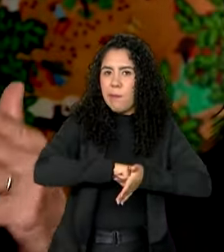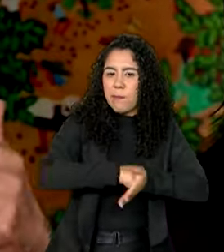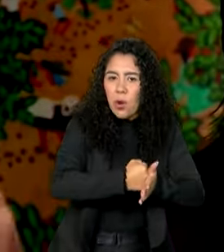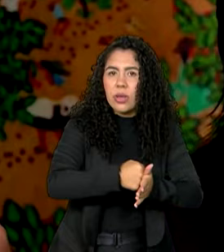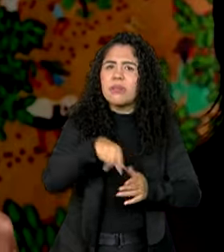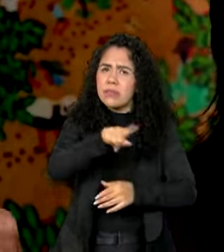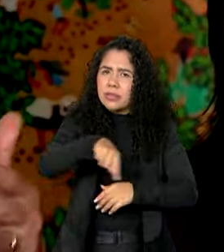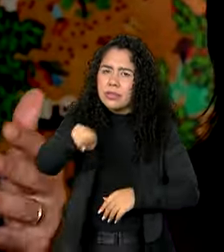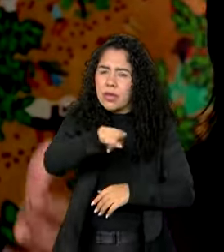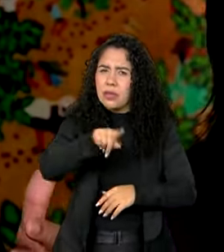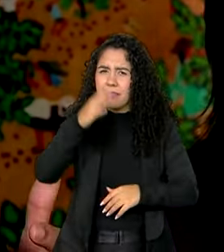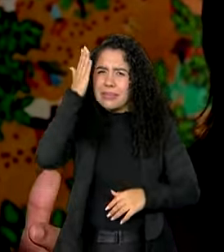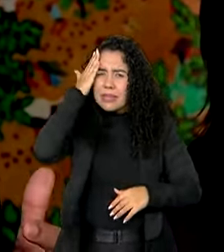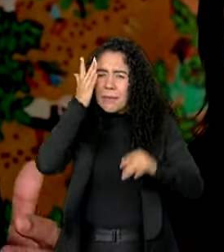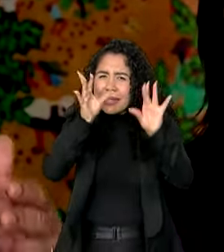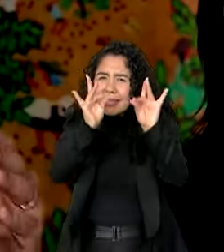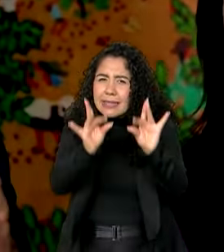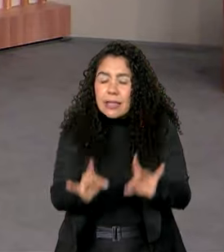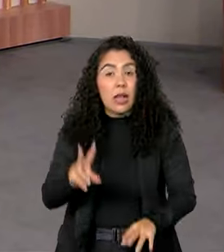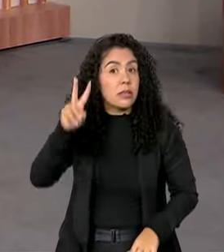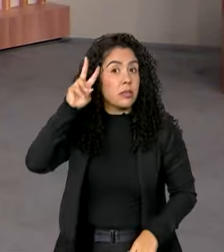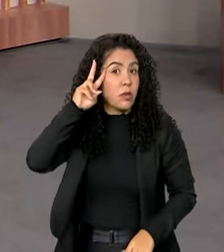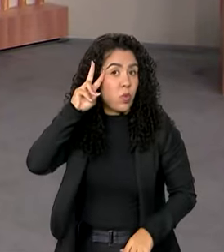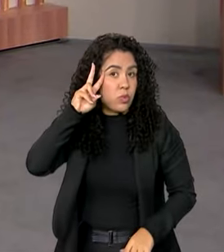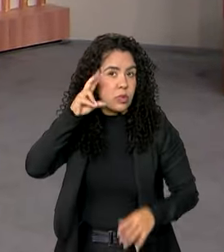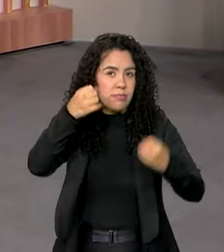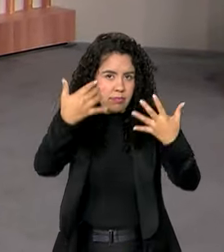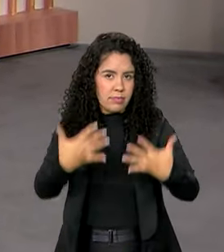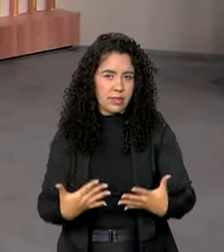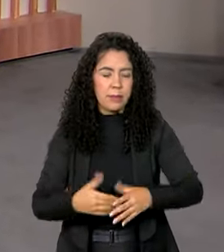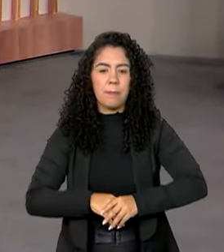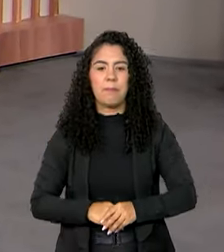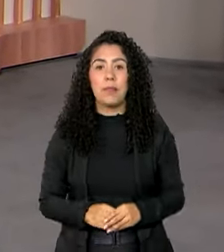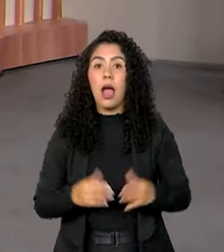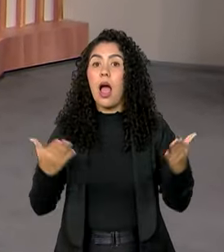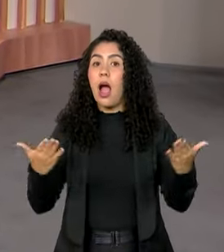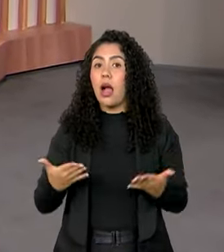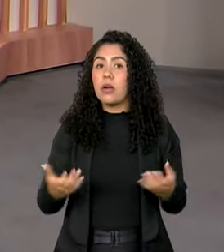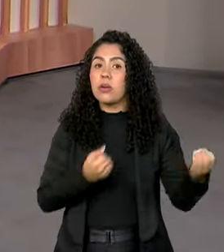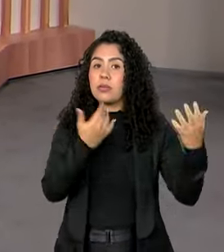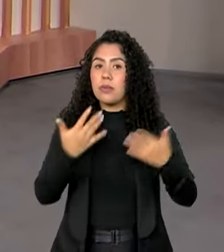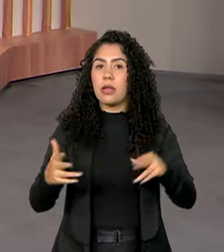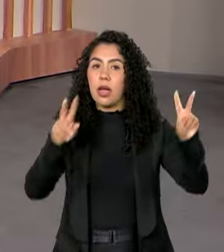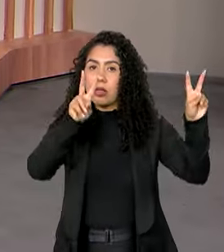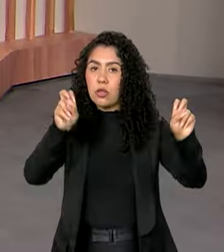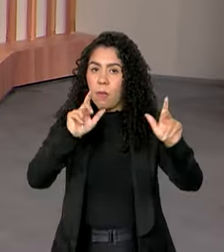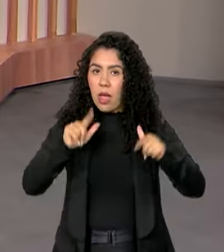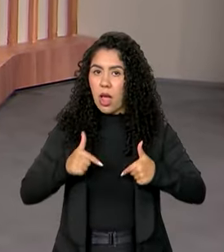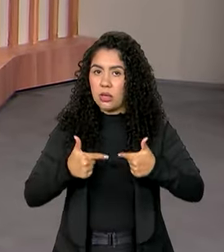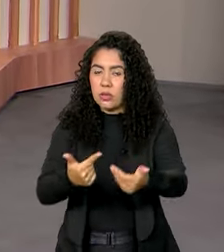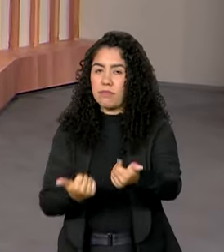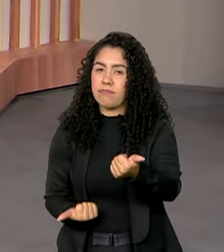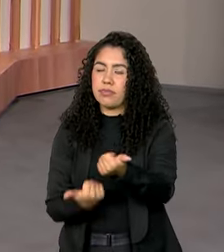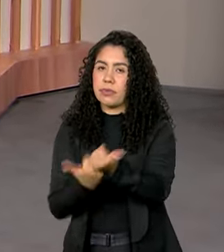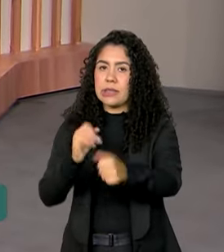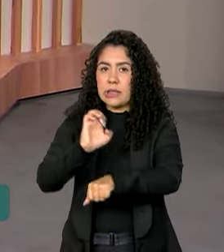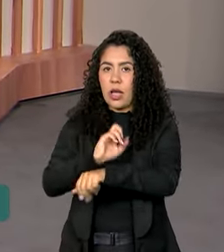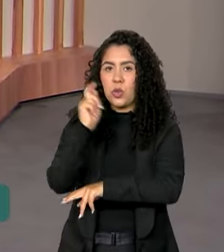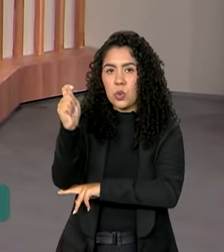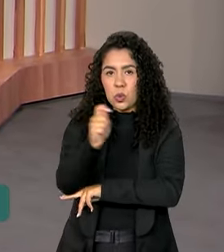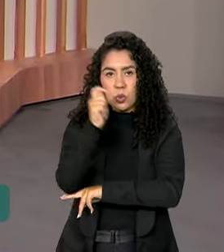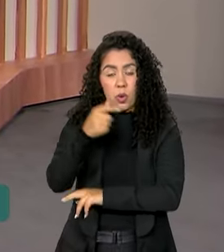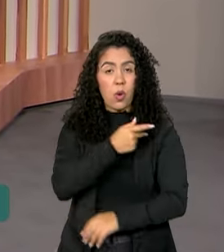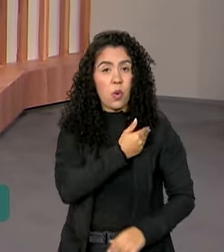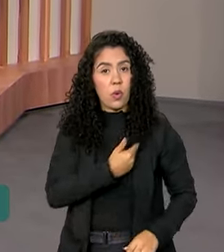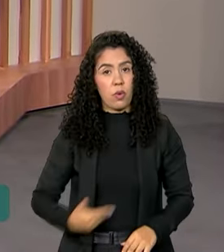saber os detalhes disso tudo na segunda-feira. A gente fala agora sobre as ações de apoio ao Rio Grande do Sul. O governo